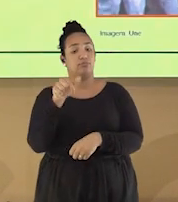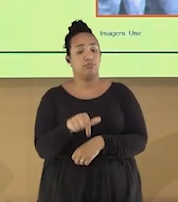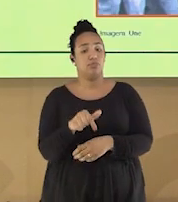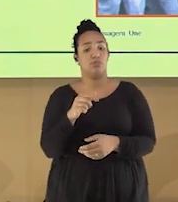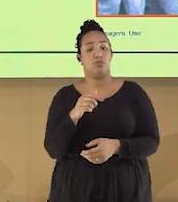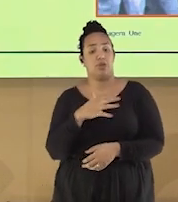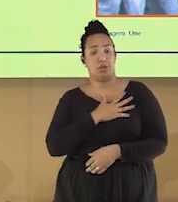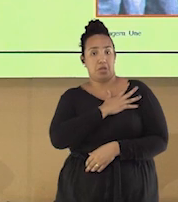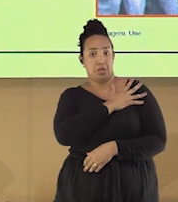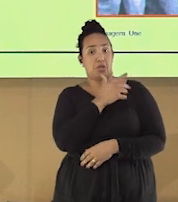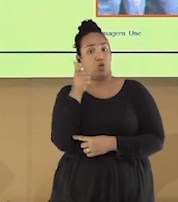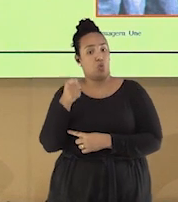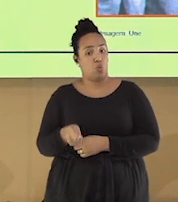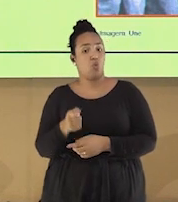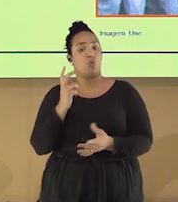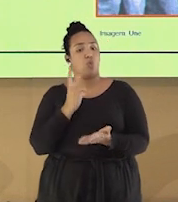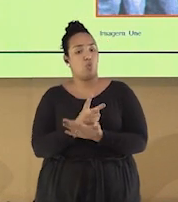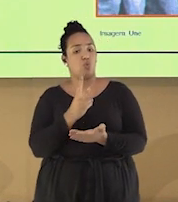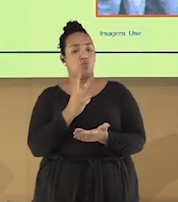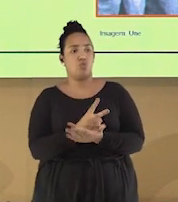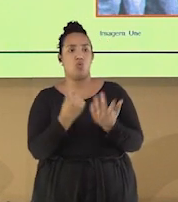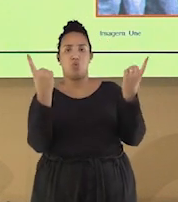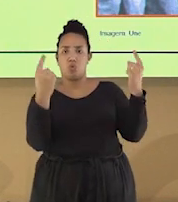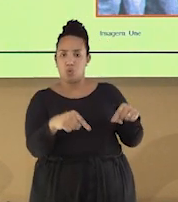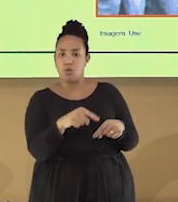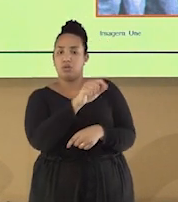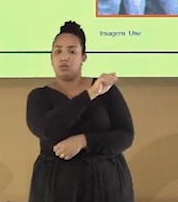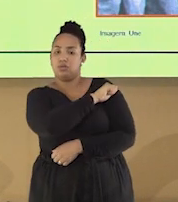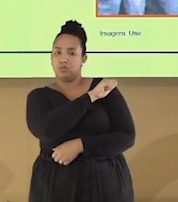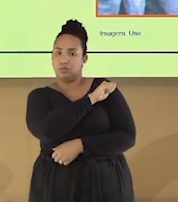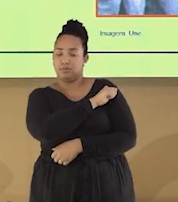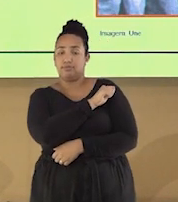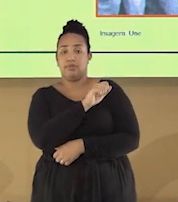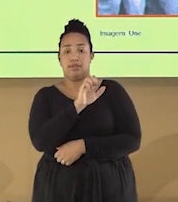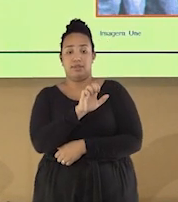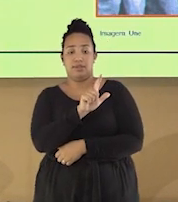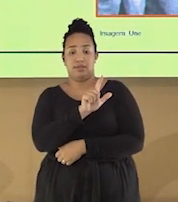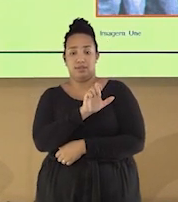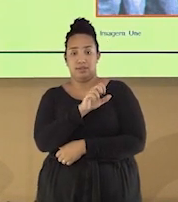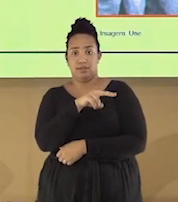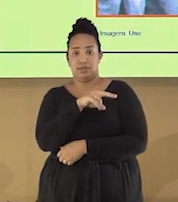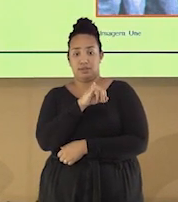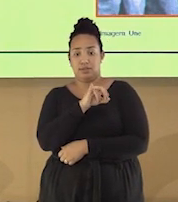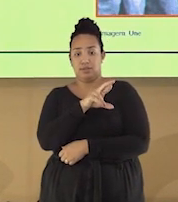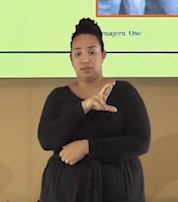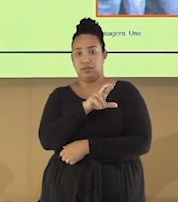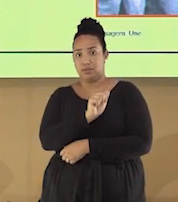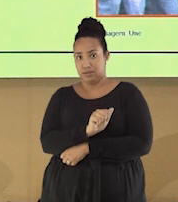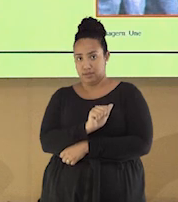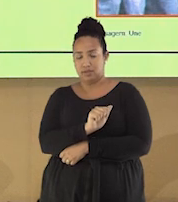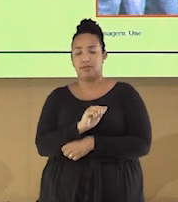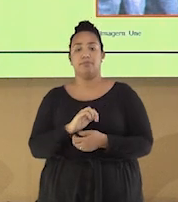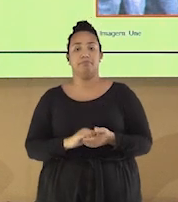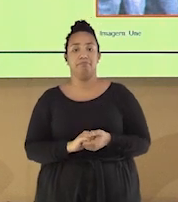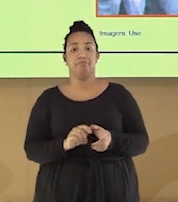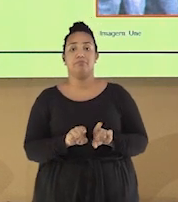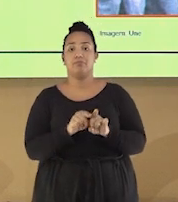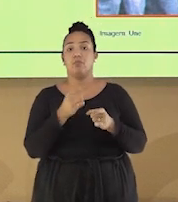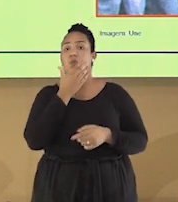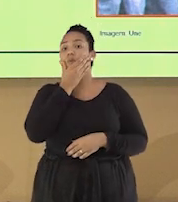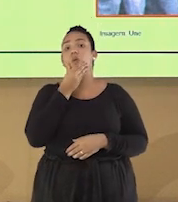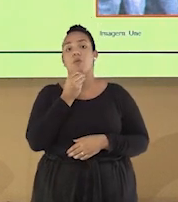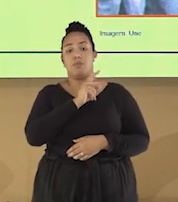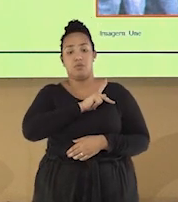estudantes como o militante Elenira Rizende e até mesmo o presidente da UNE, Onestino Guimarães, que foram